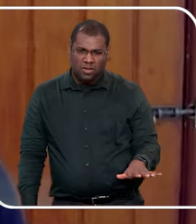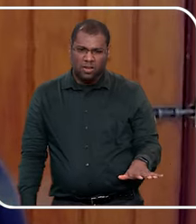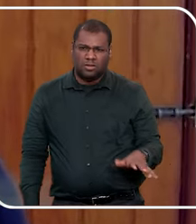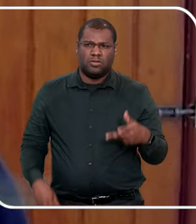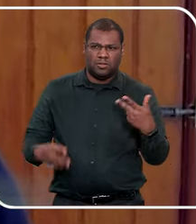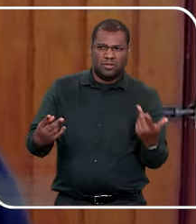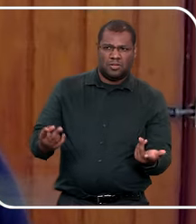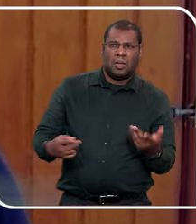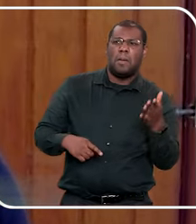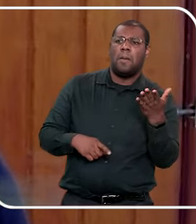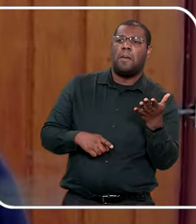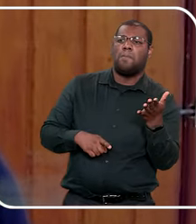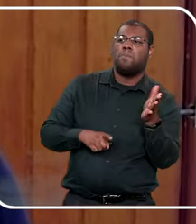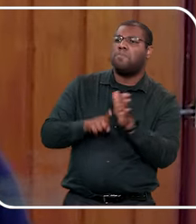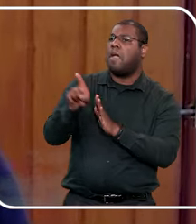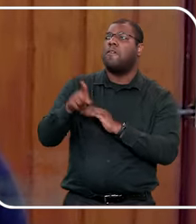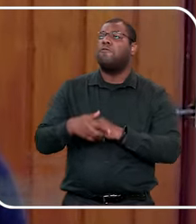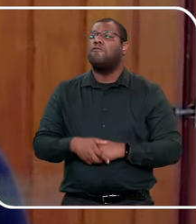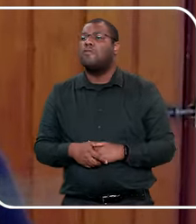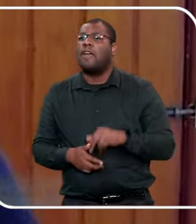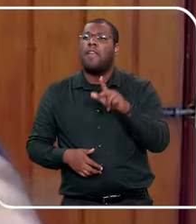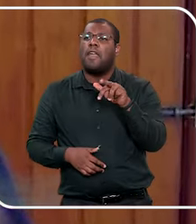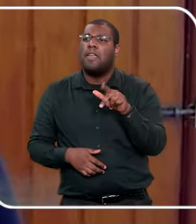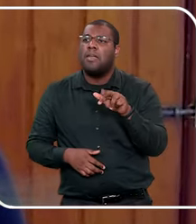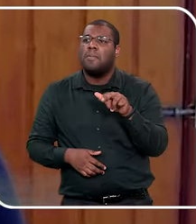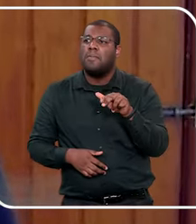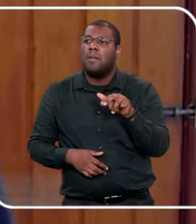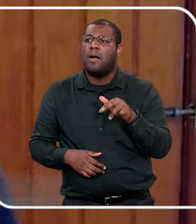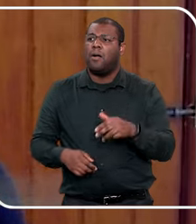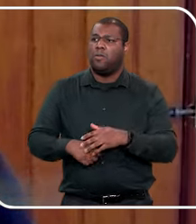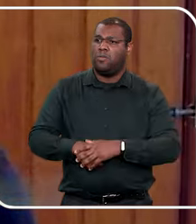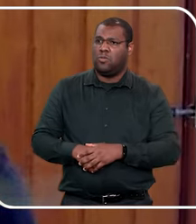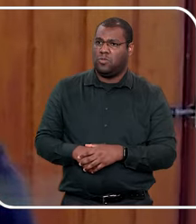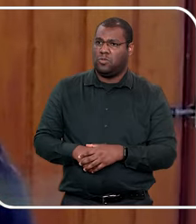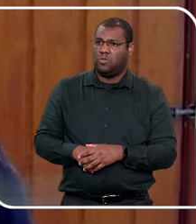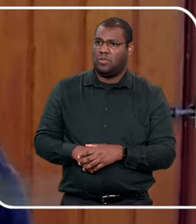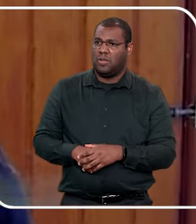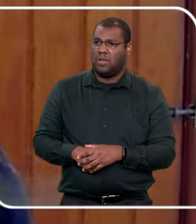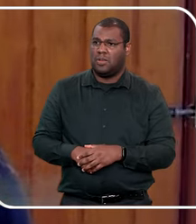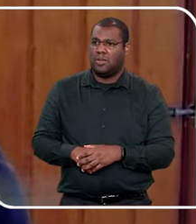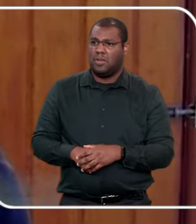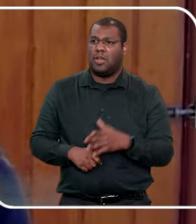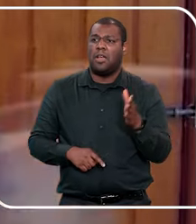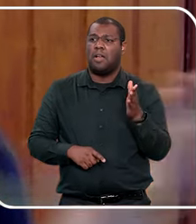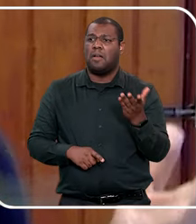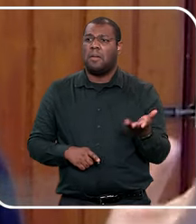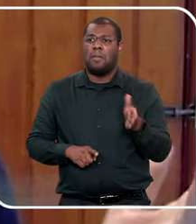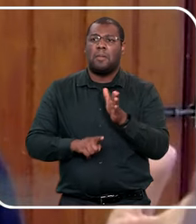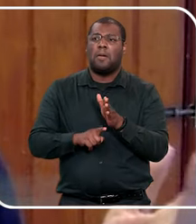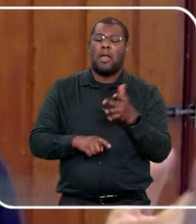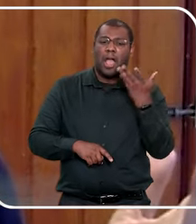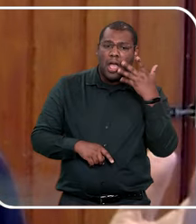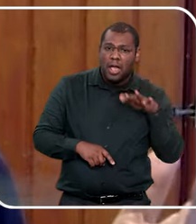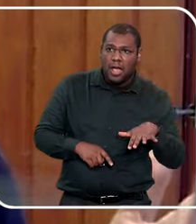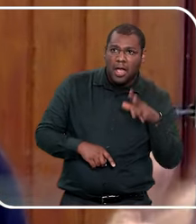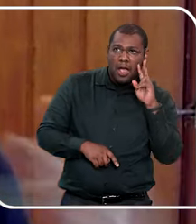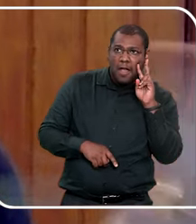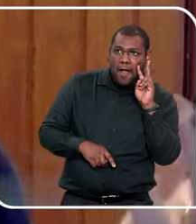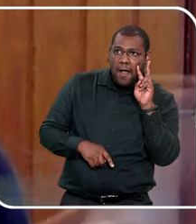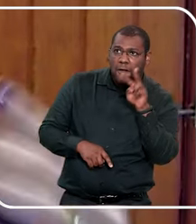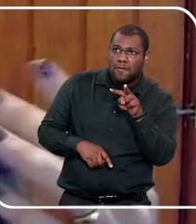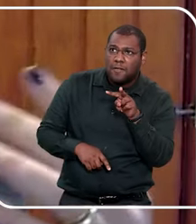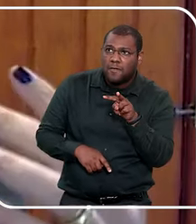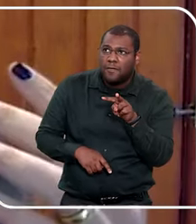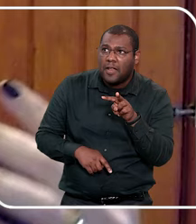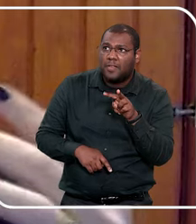que é? Ah, vou ver, se o meu, e outra, a circulação sanguínea é natural a criança ter ereção, né gente? Não quer dizer que ela está tendo